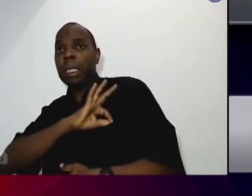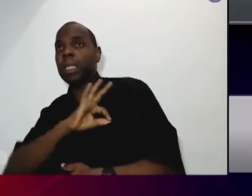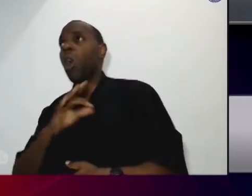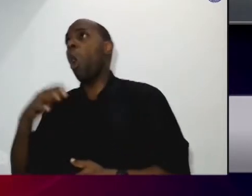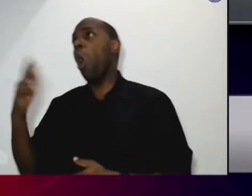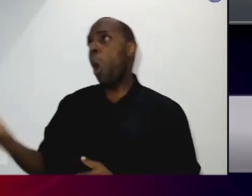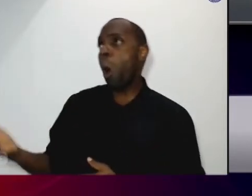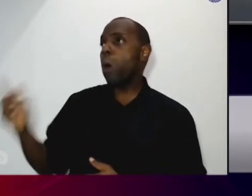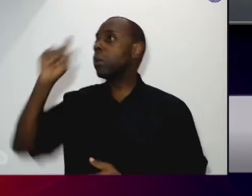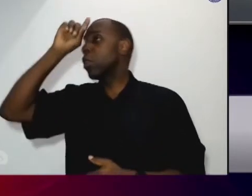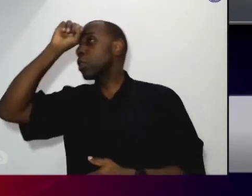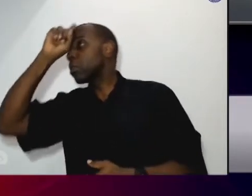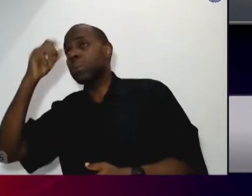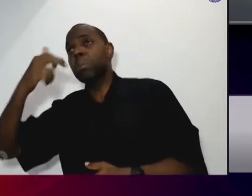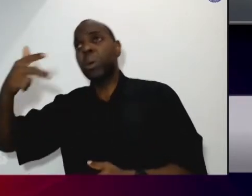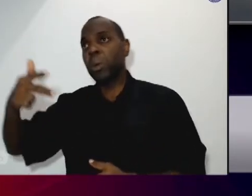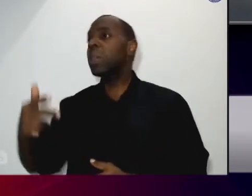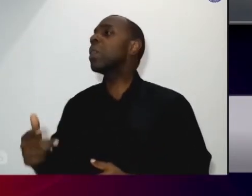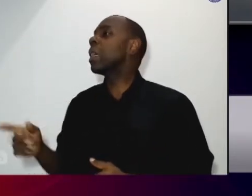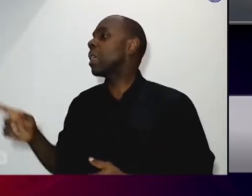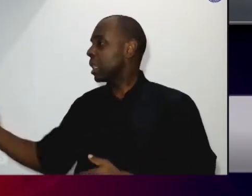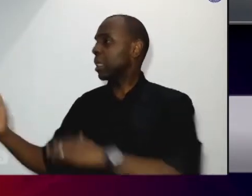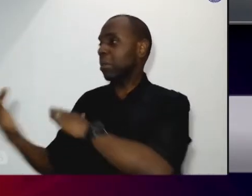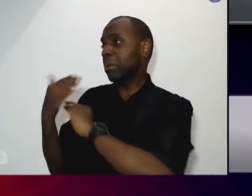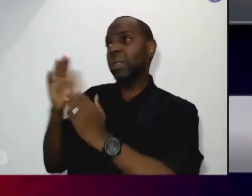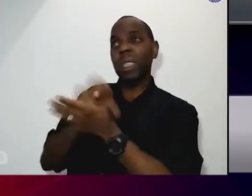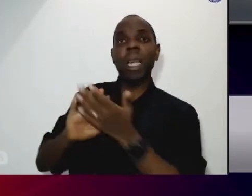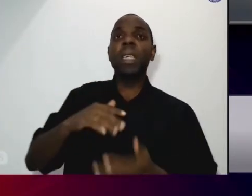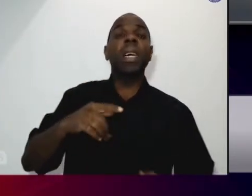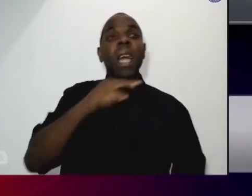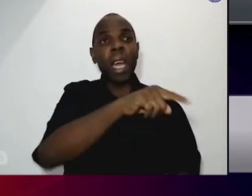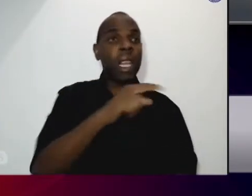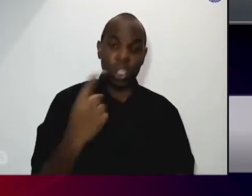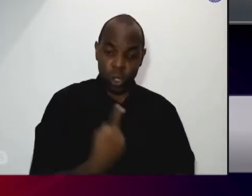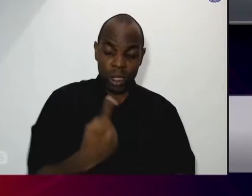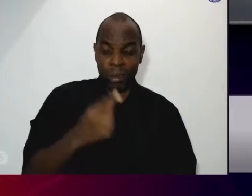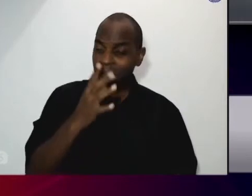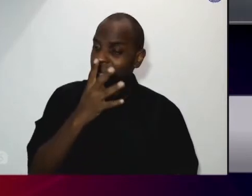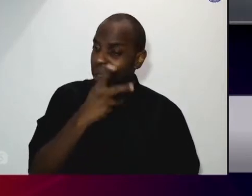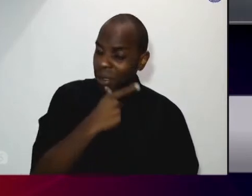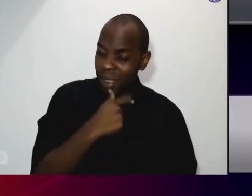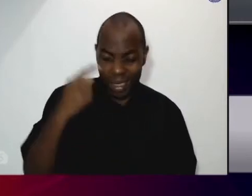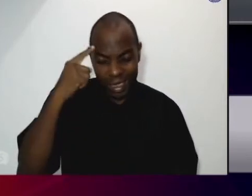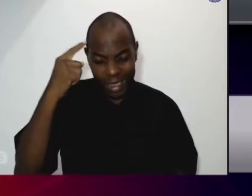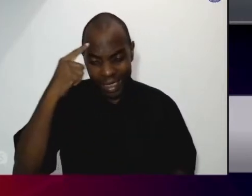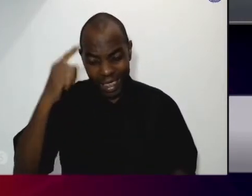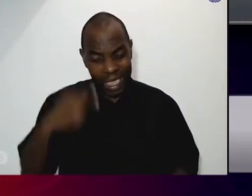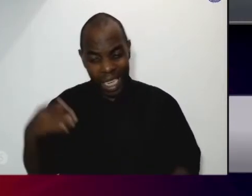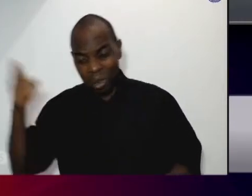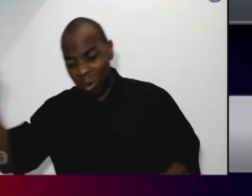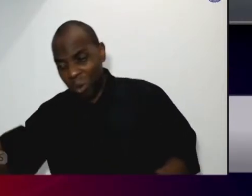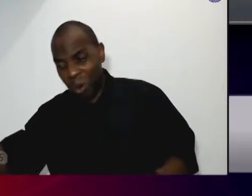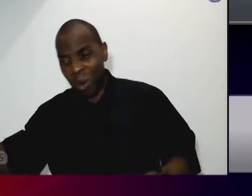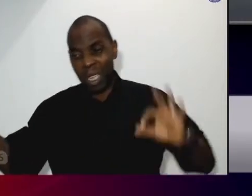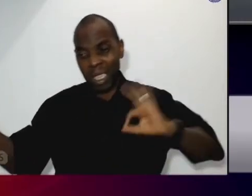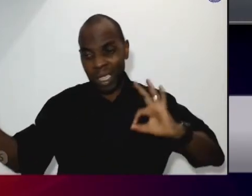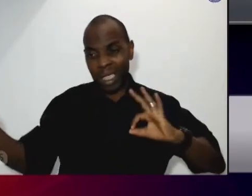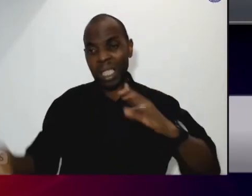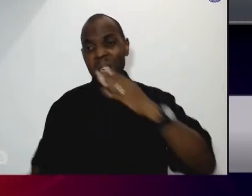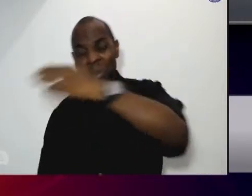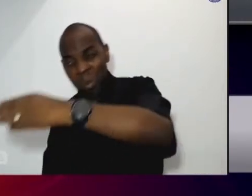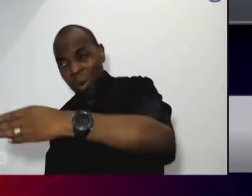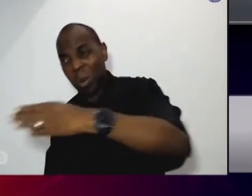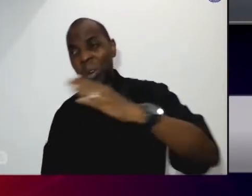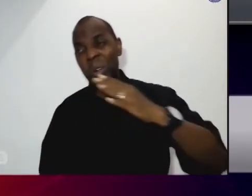demora muito pensa umas dez vezes para poder ir e às vezes ela conversa com uma um